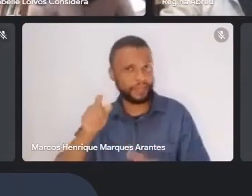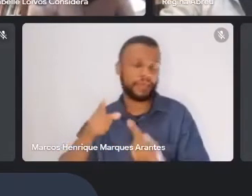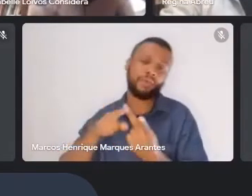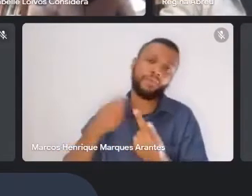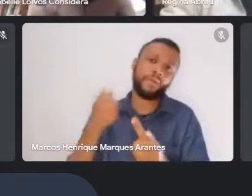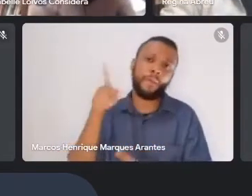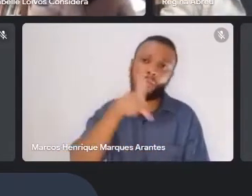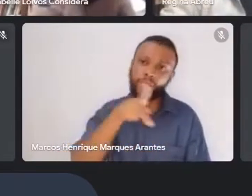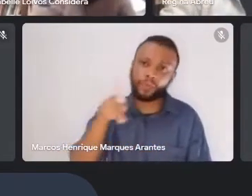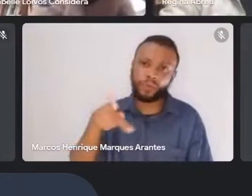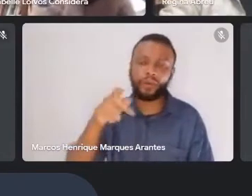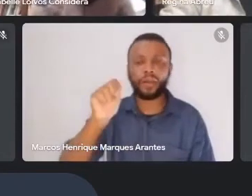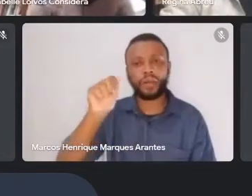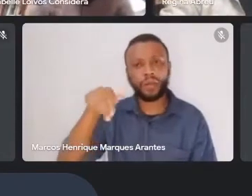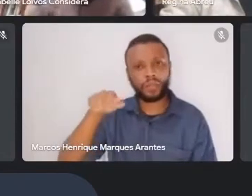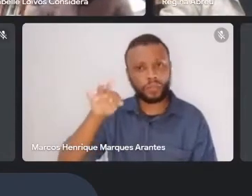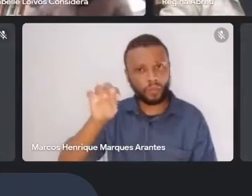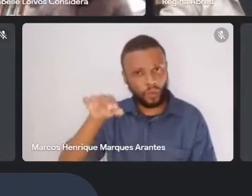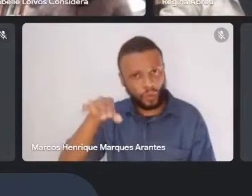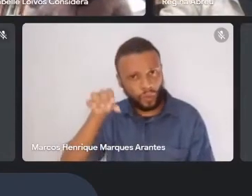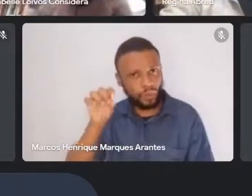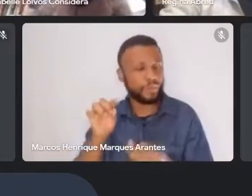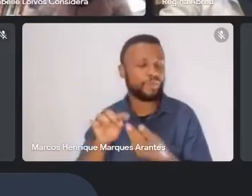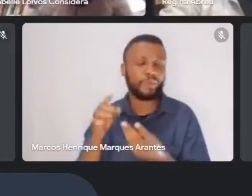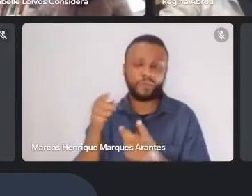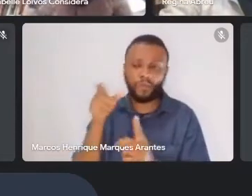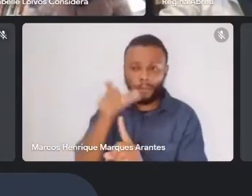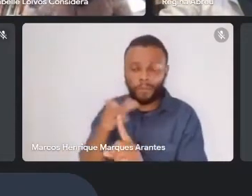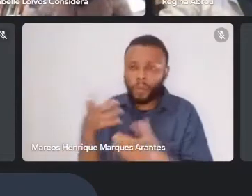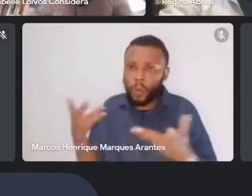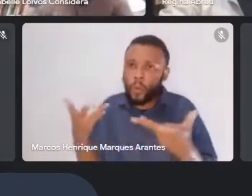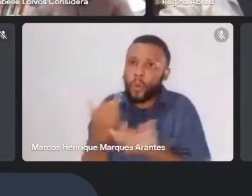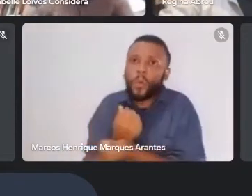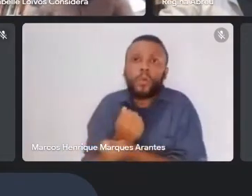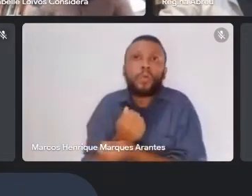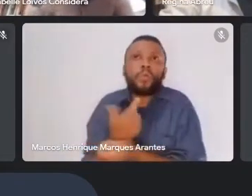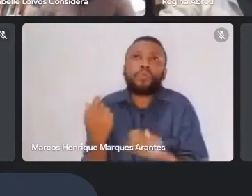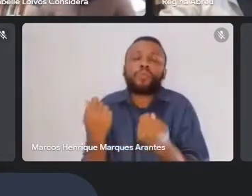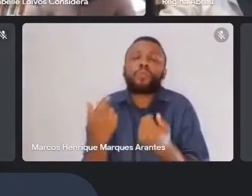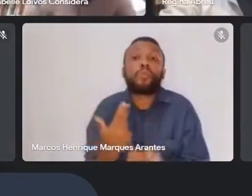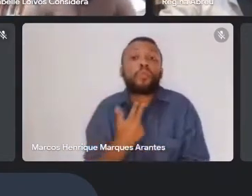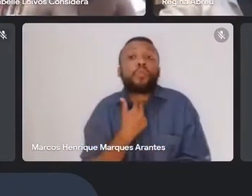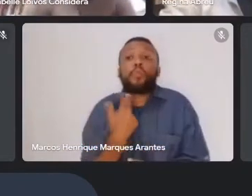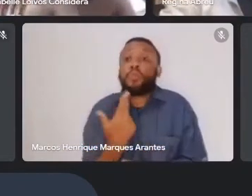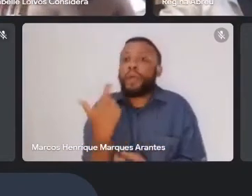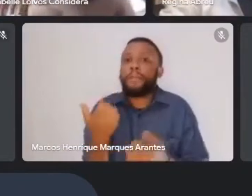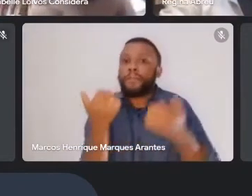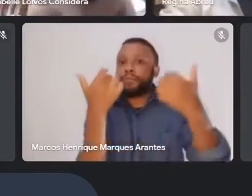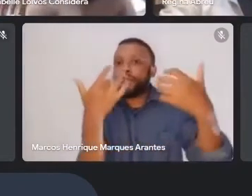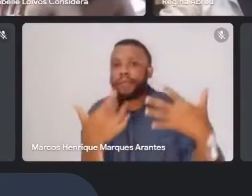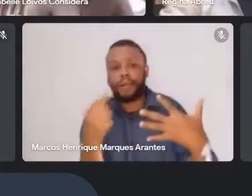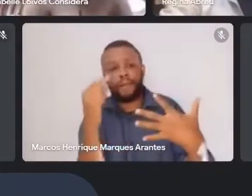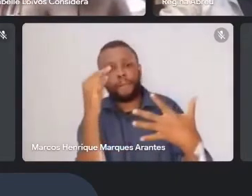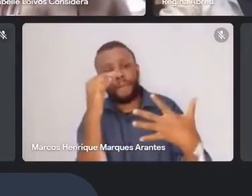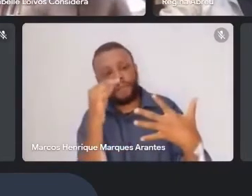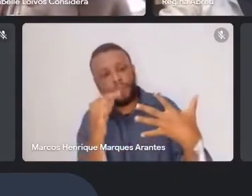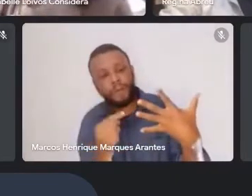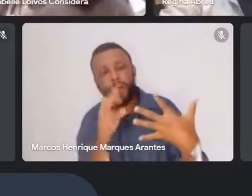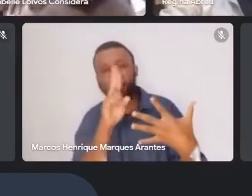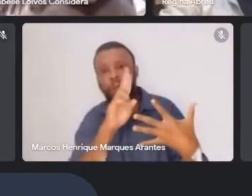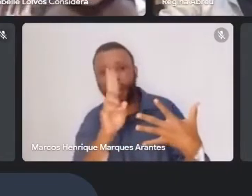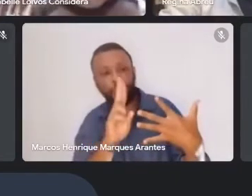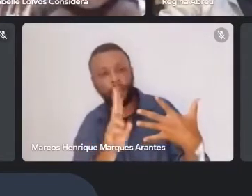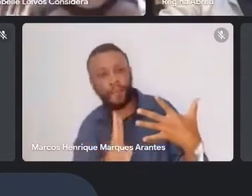foi outra pessoa, sim, de uma grandeza incrível. Não vou citar todos os nomes, porque foram muitos, e cada vez vamos aumentar